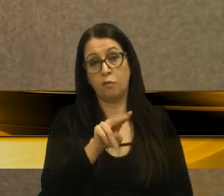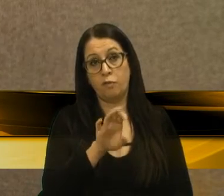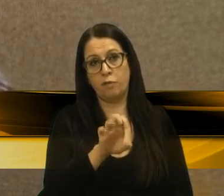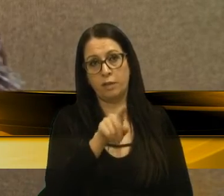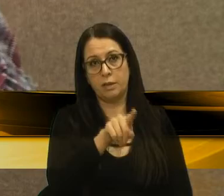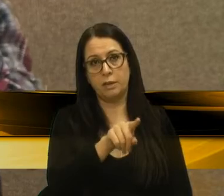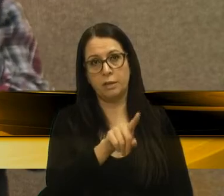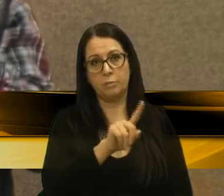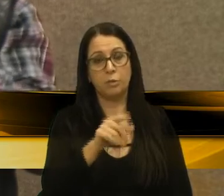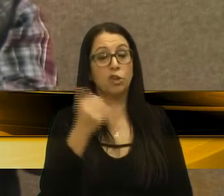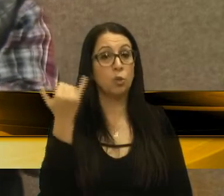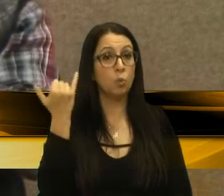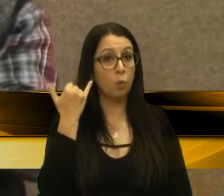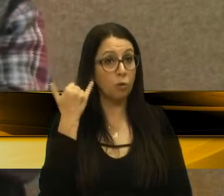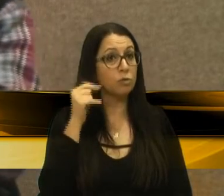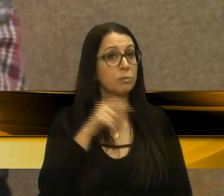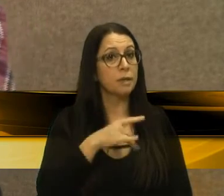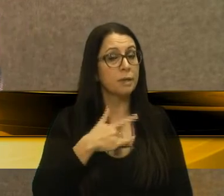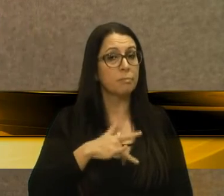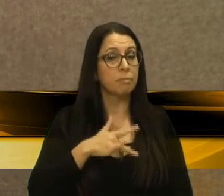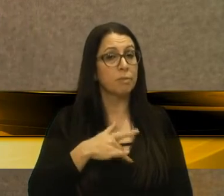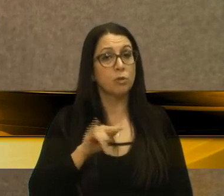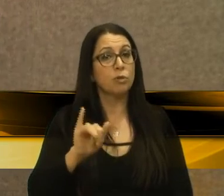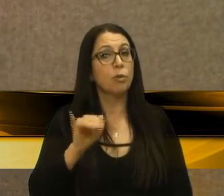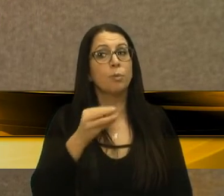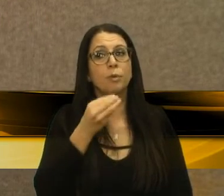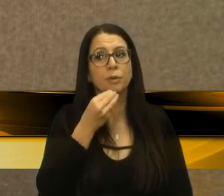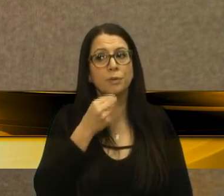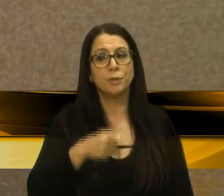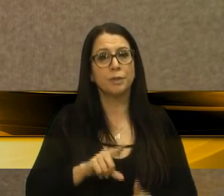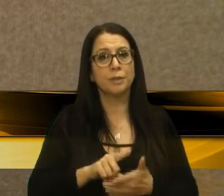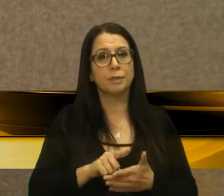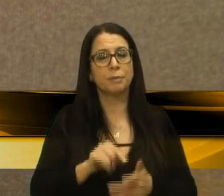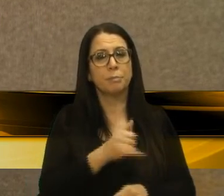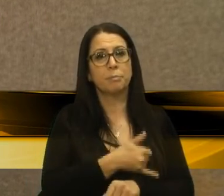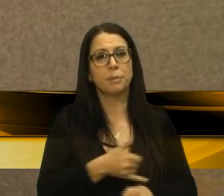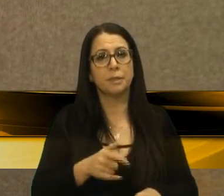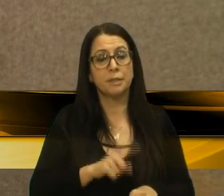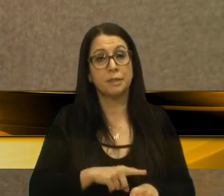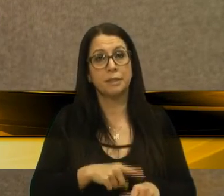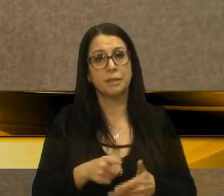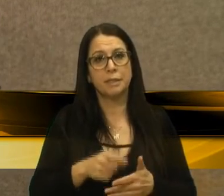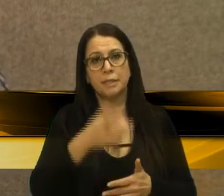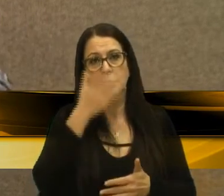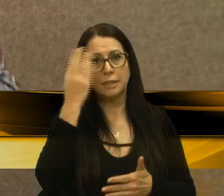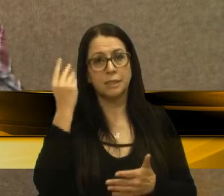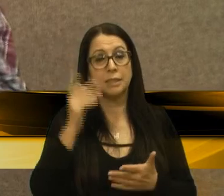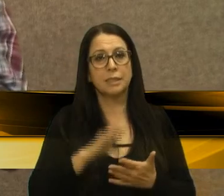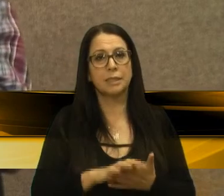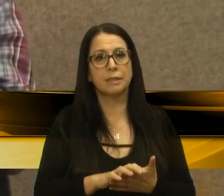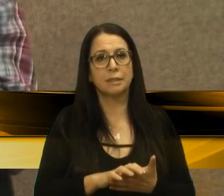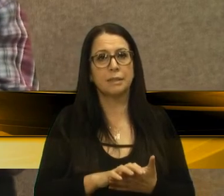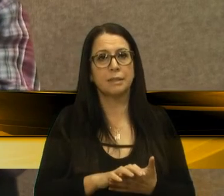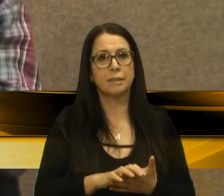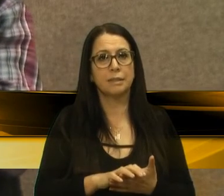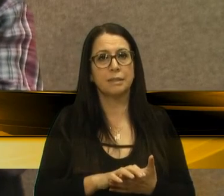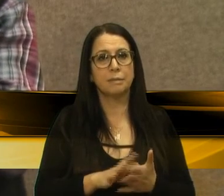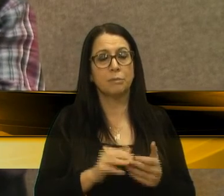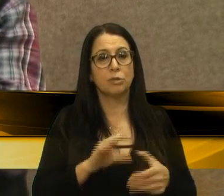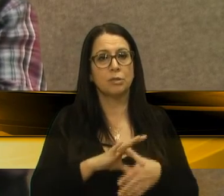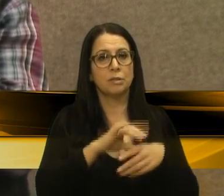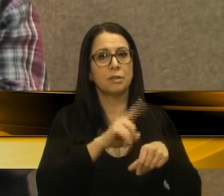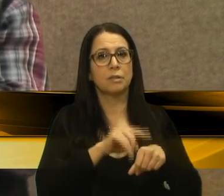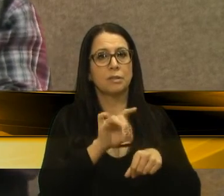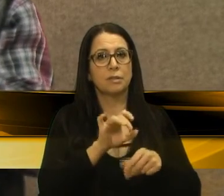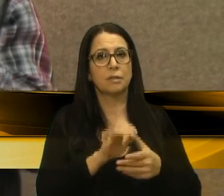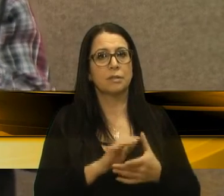aqui o áudio, mas que pena que eu não tive a oportunidade aqui, porque me passei na jogada e acabei deixando de pedir a declaração de